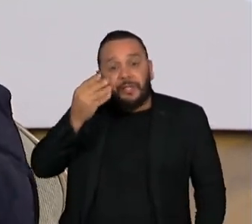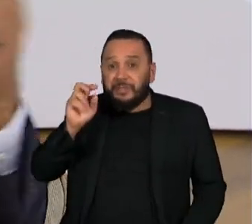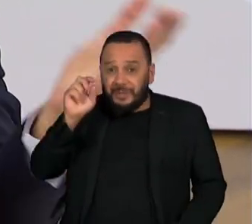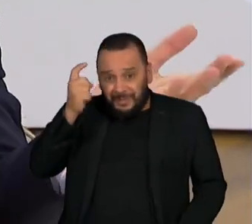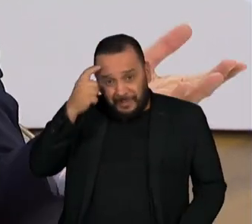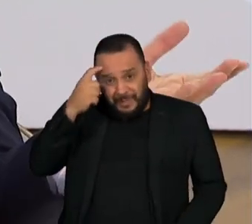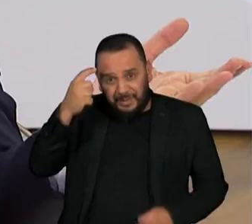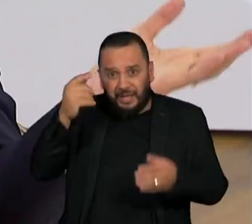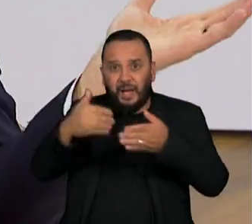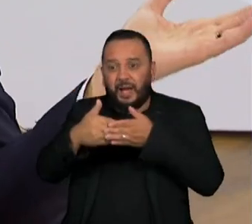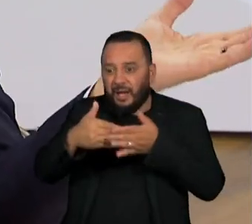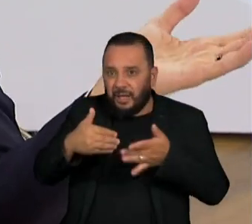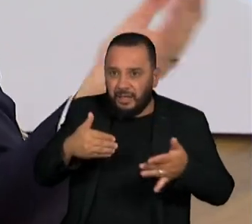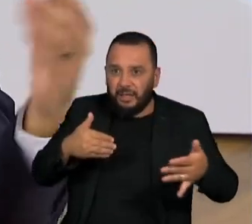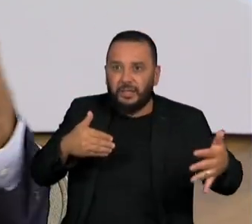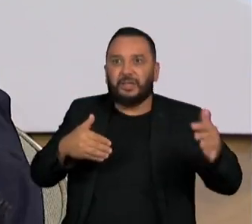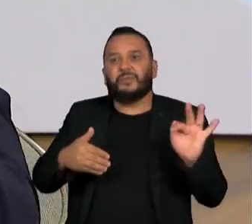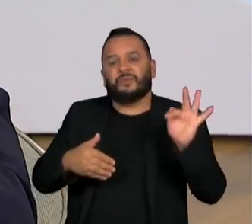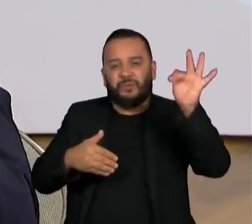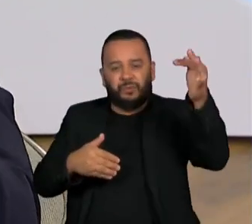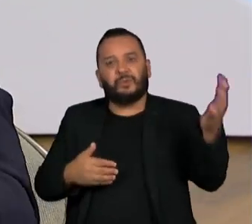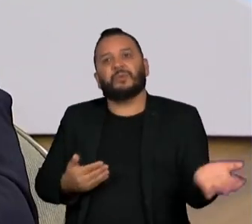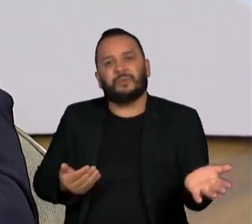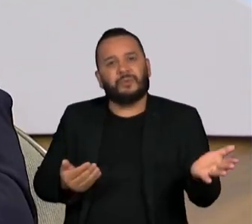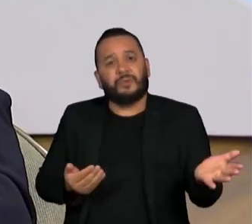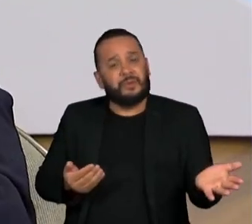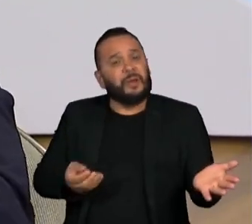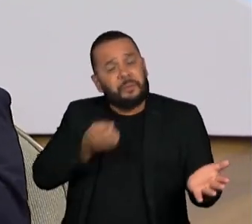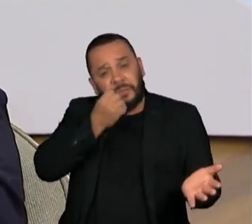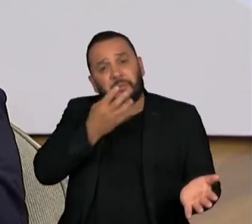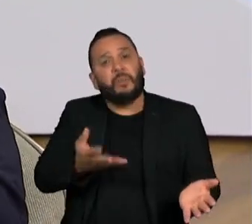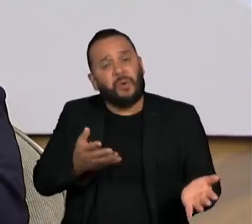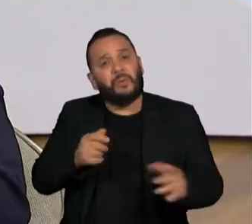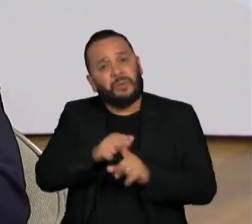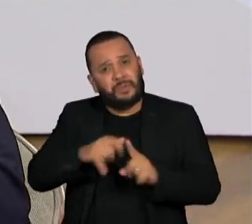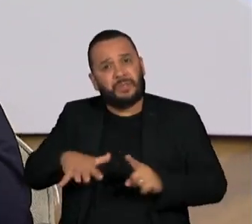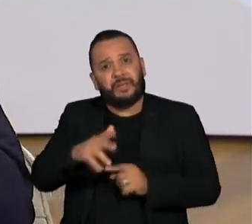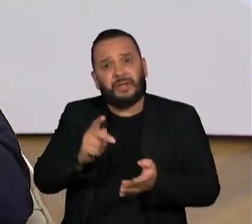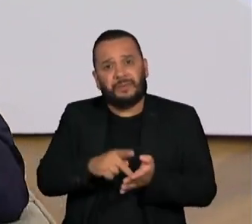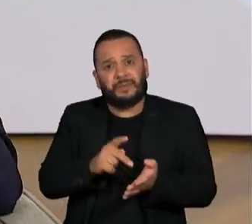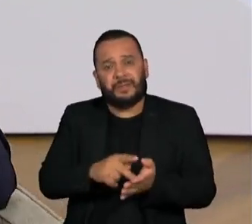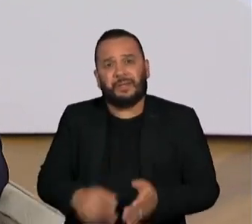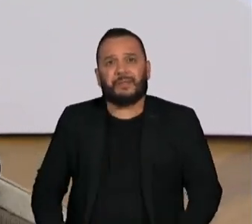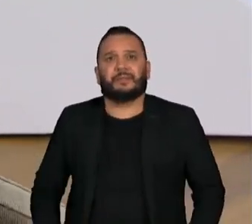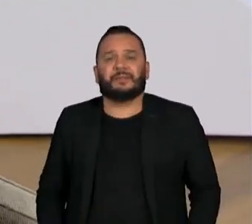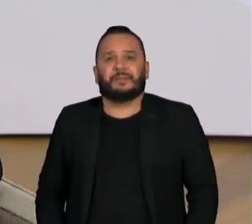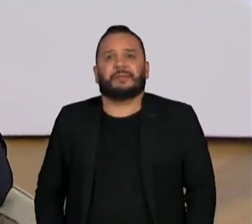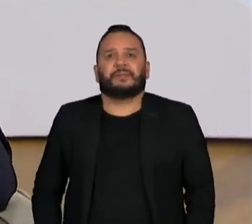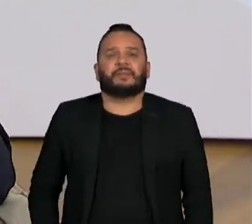prazo, e a gente vê em outros países, vizinhos inclusive, isso gera um ganho para a sociedade no longo prazo. Certo. Álvaro, para o... Então, escreveu...